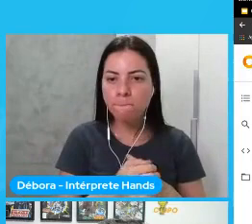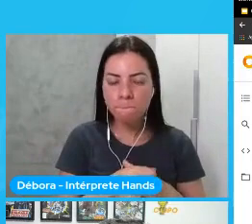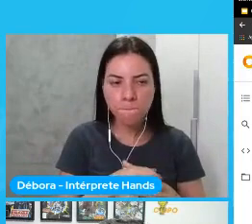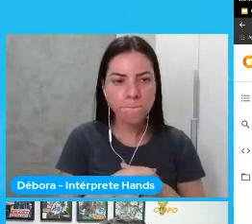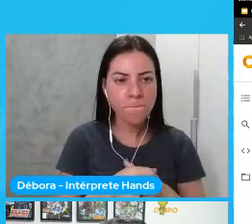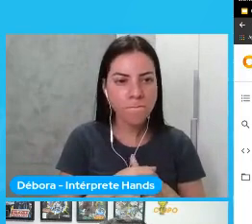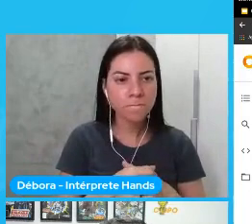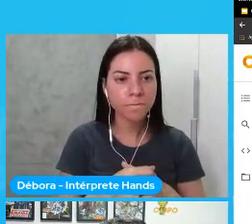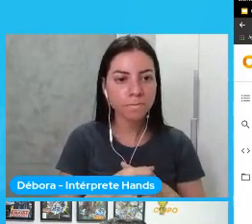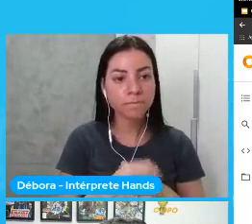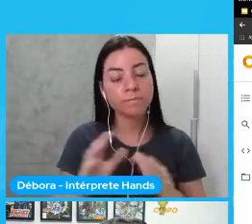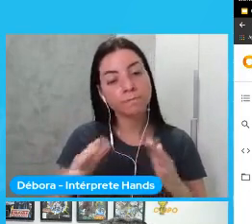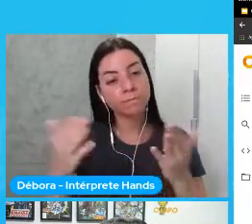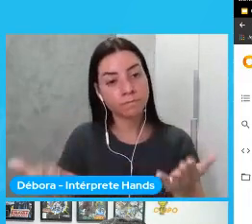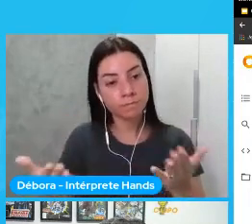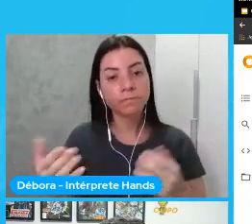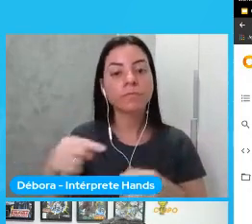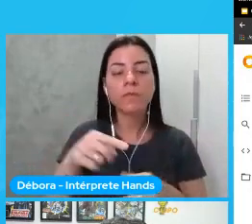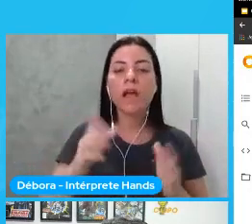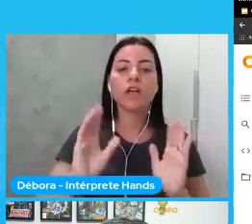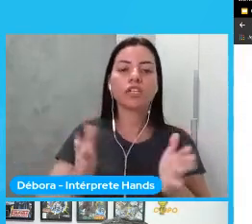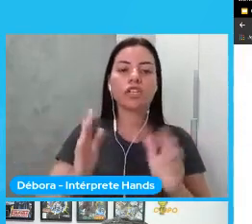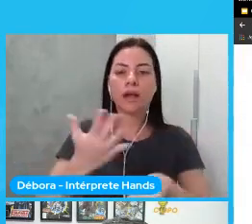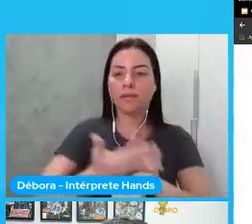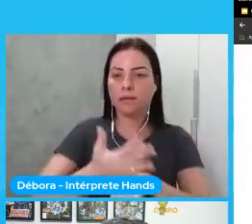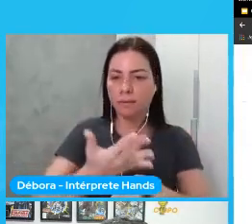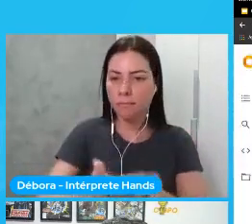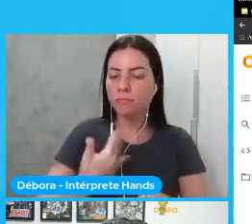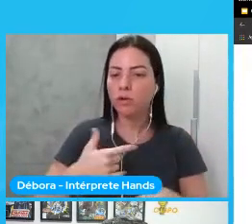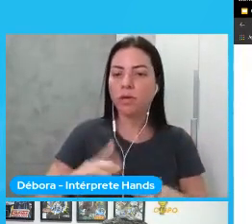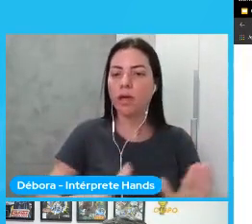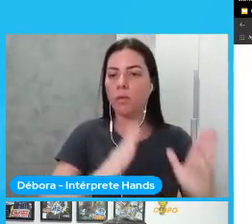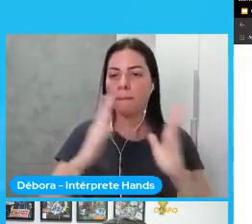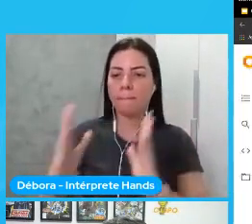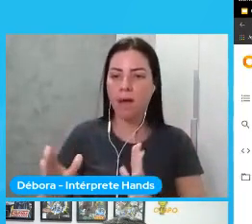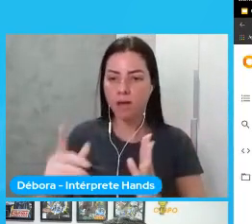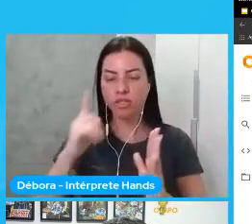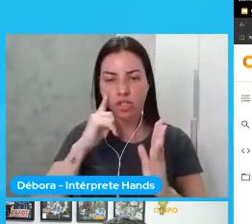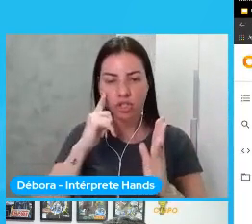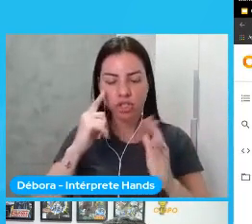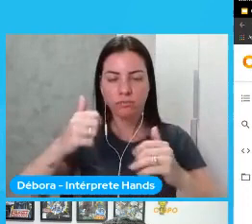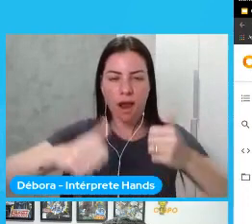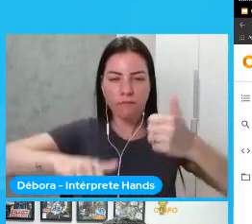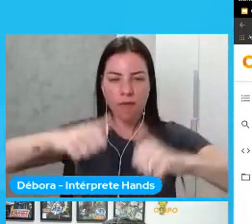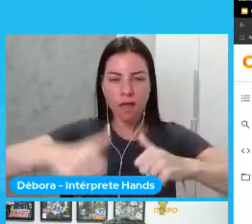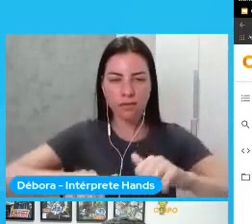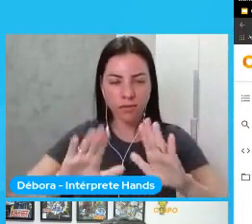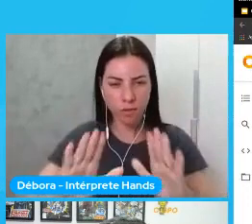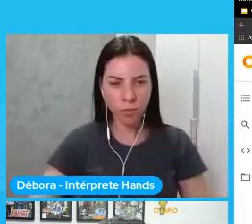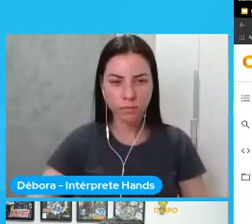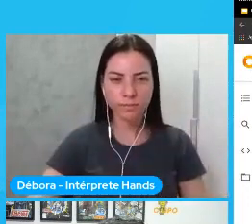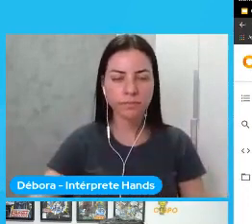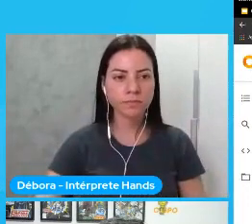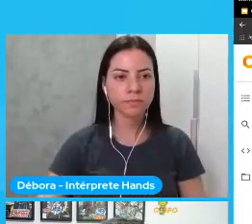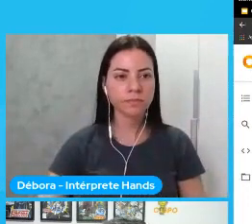então por fim ele faz o treinamento eu tenho a parte de avaliação deixa eu deixar esse cara rodando